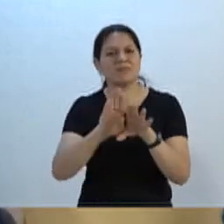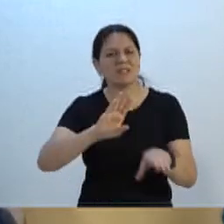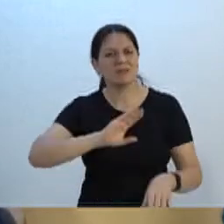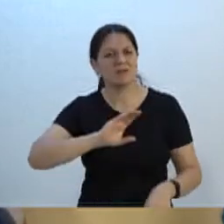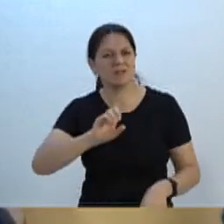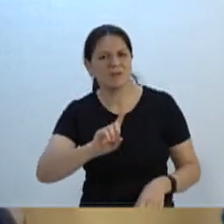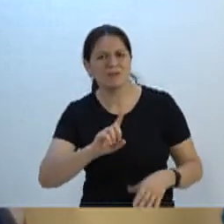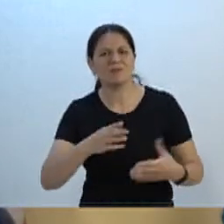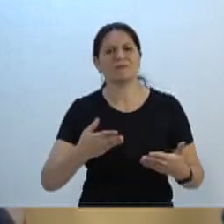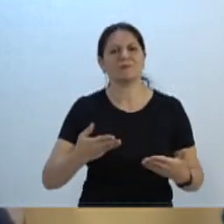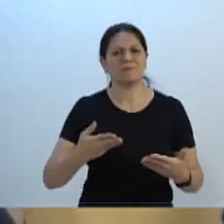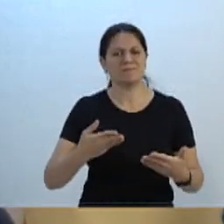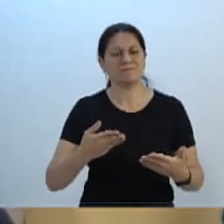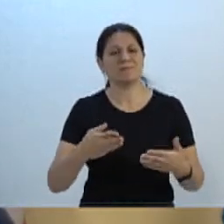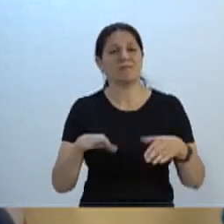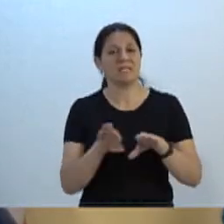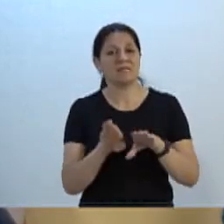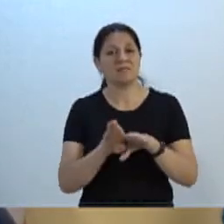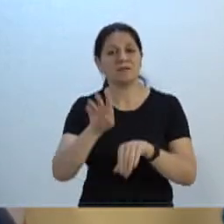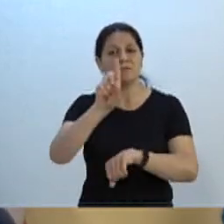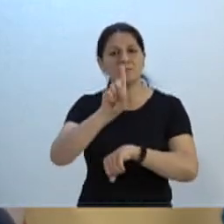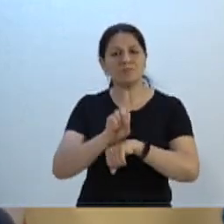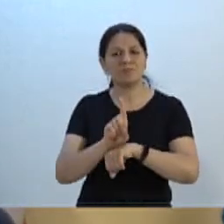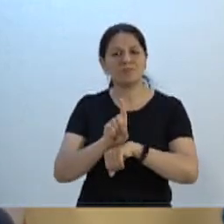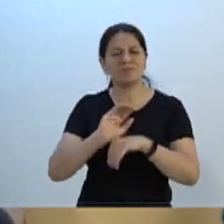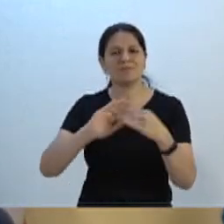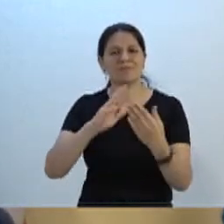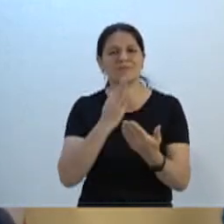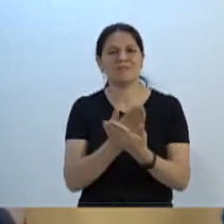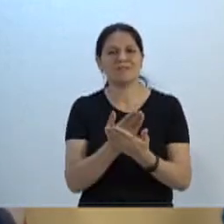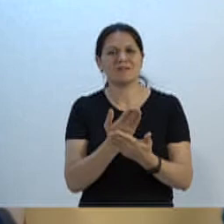e os nossos diretores de escolas.